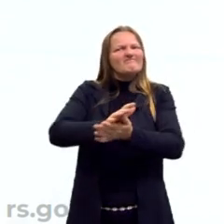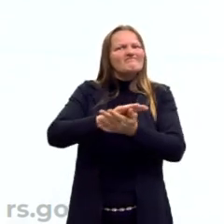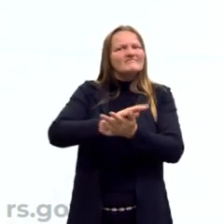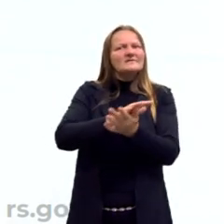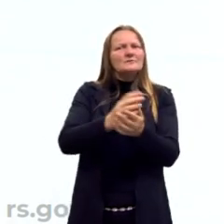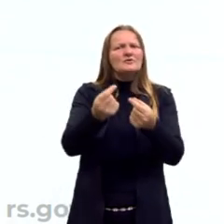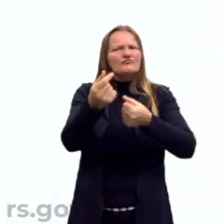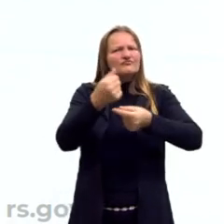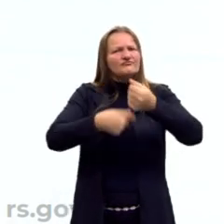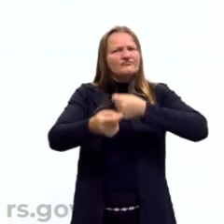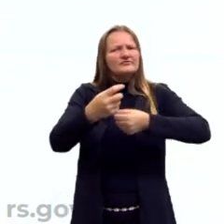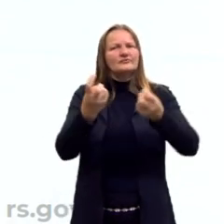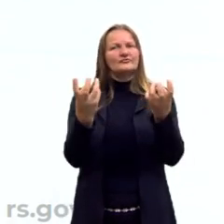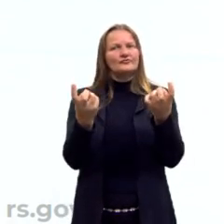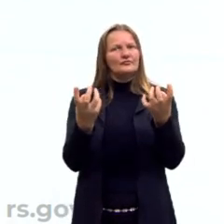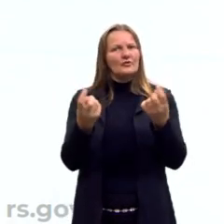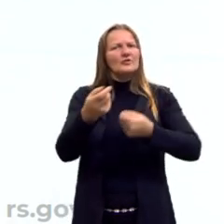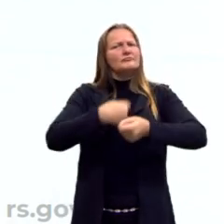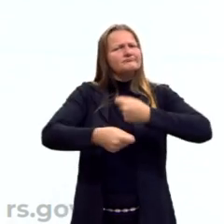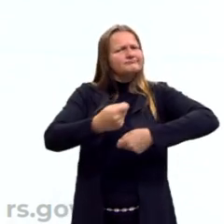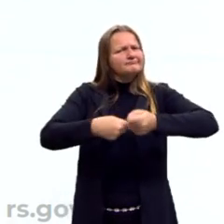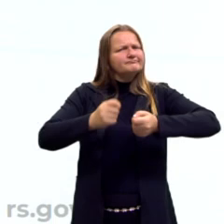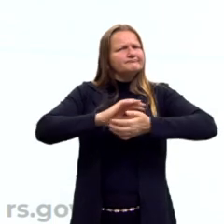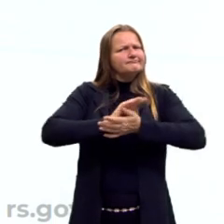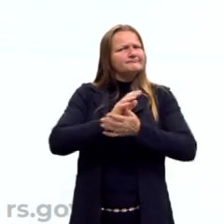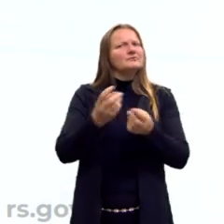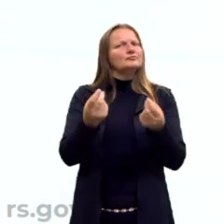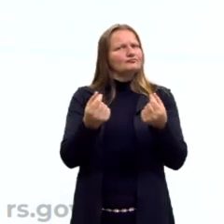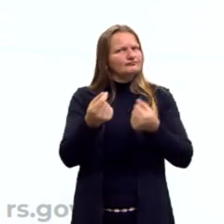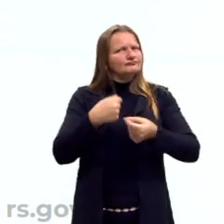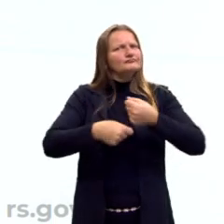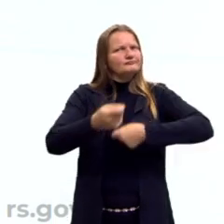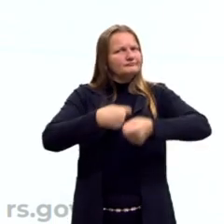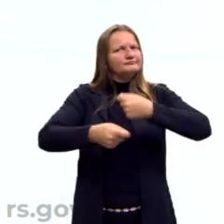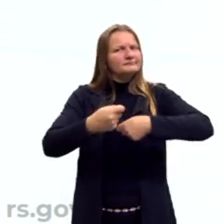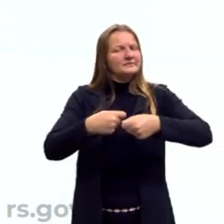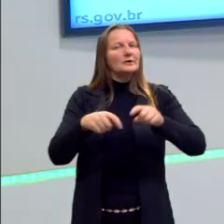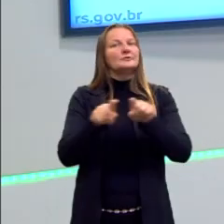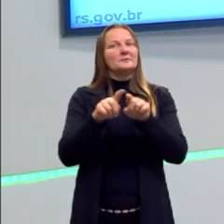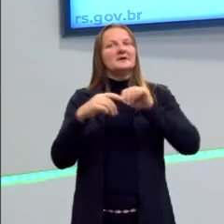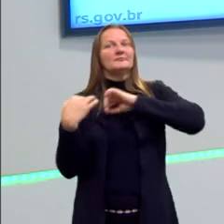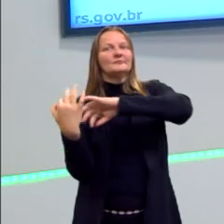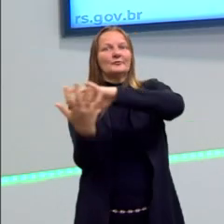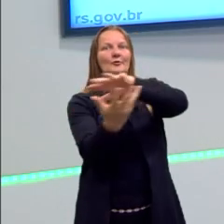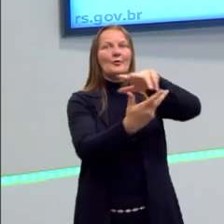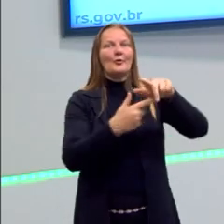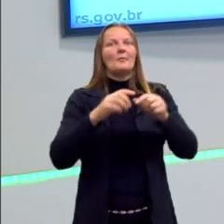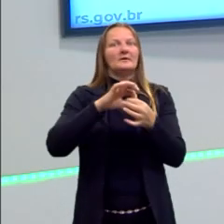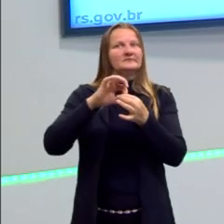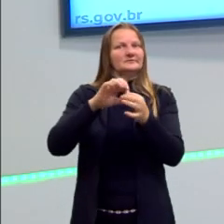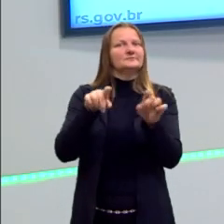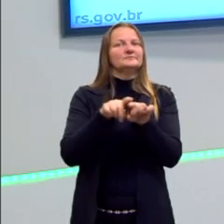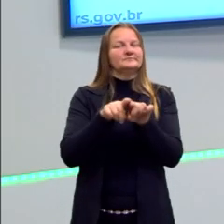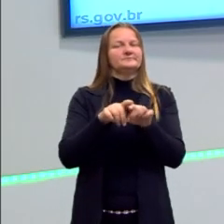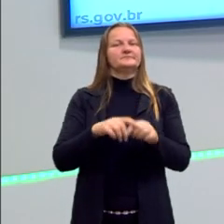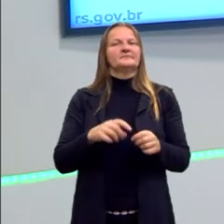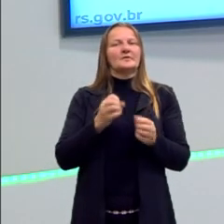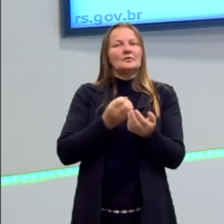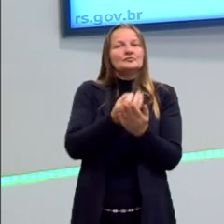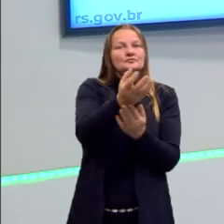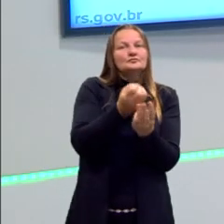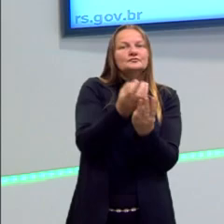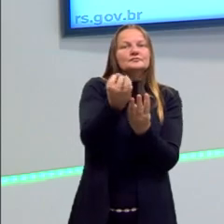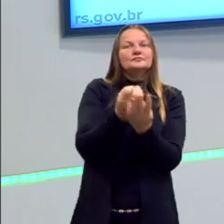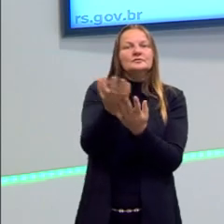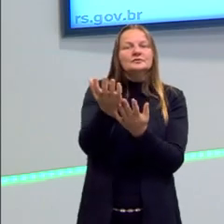ao tráfico de drogas. Vejam que o tráfico também se tornou internacional, se globalizou, que são distribuídas em